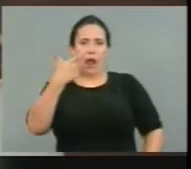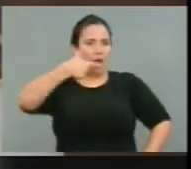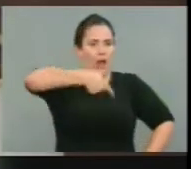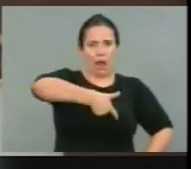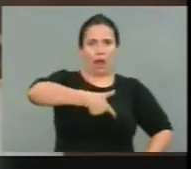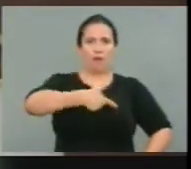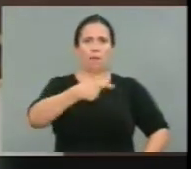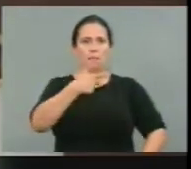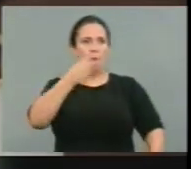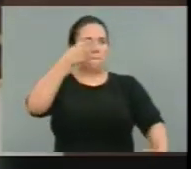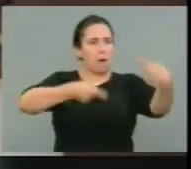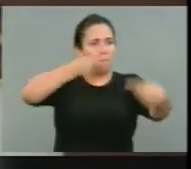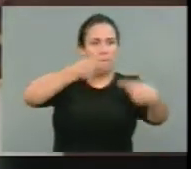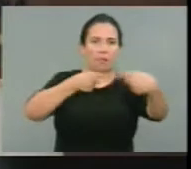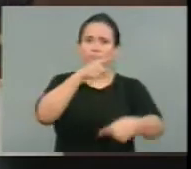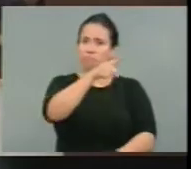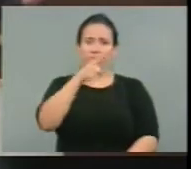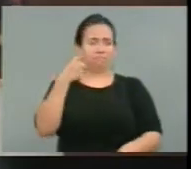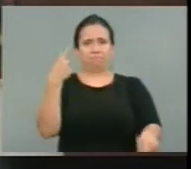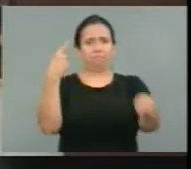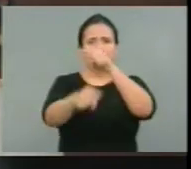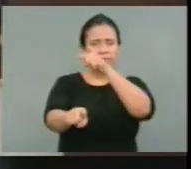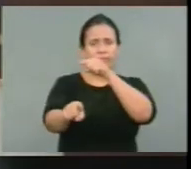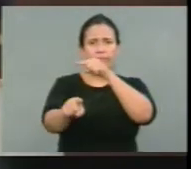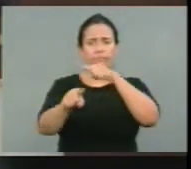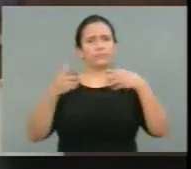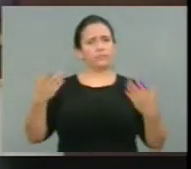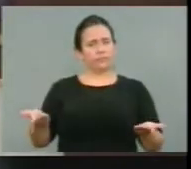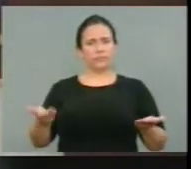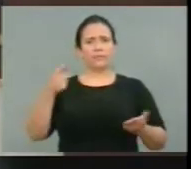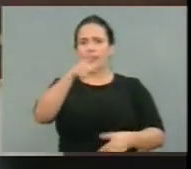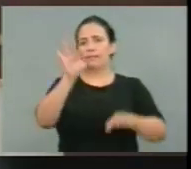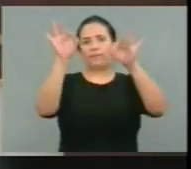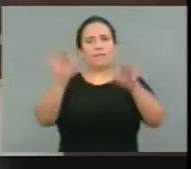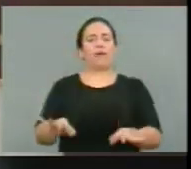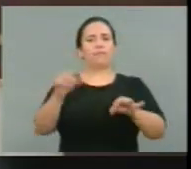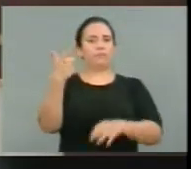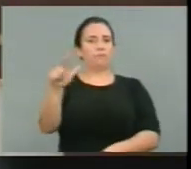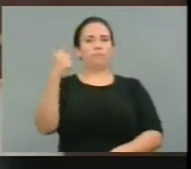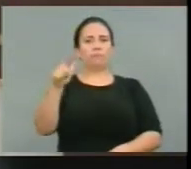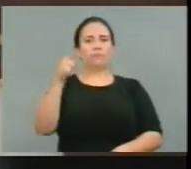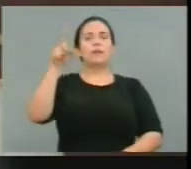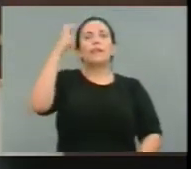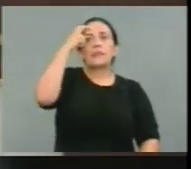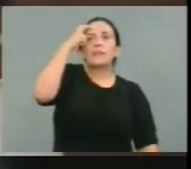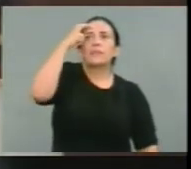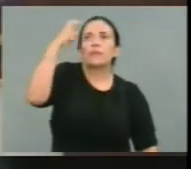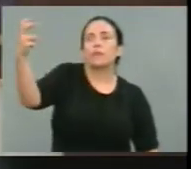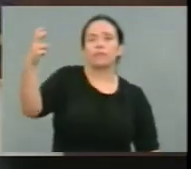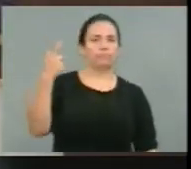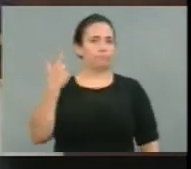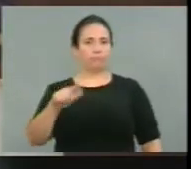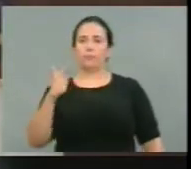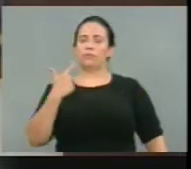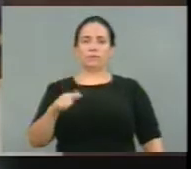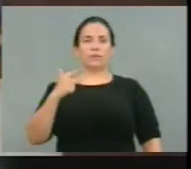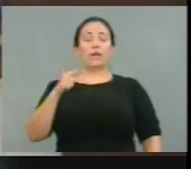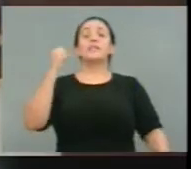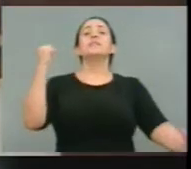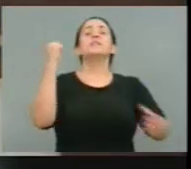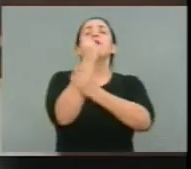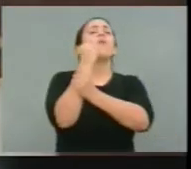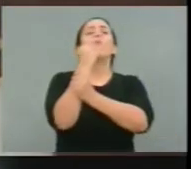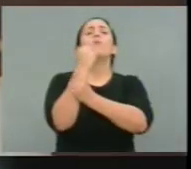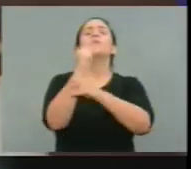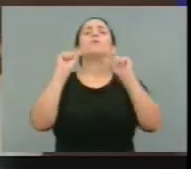esta opção não é uma opção, não é uma opção inteligente. inteligente. A opção mais inteligente em torno de segurança,